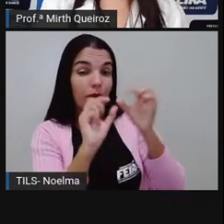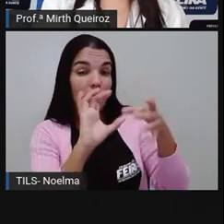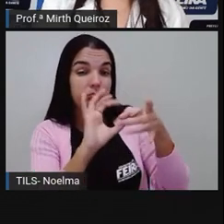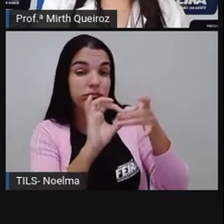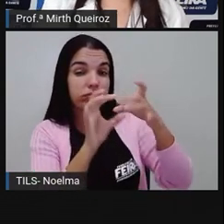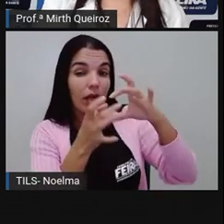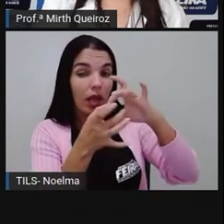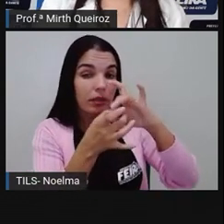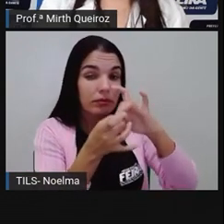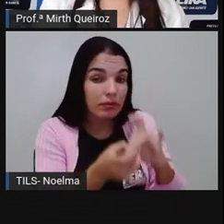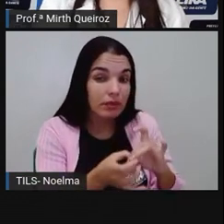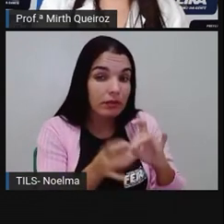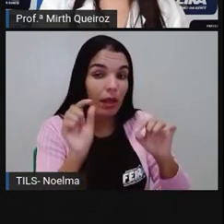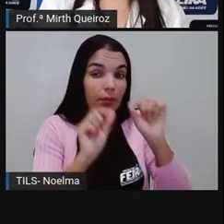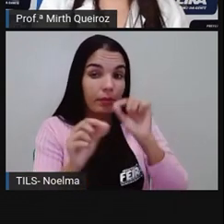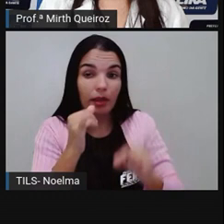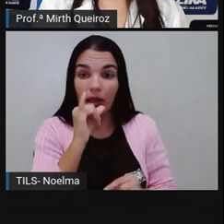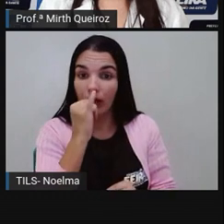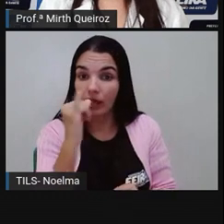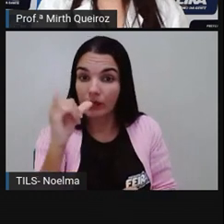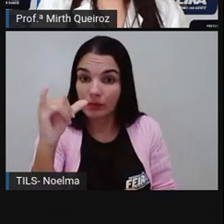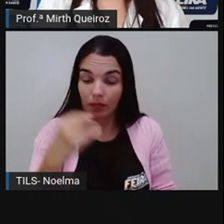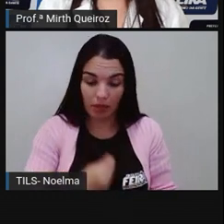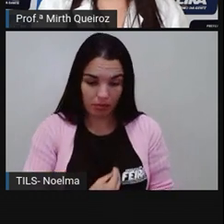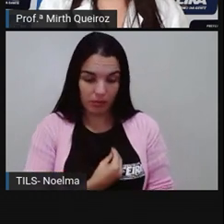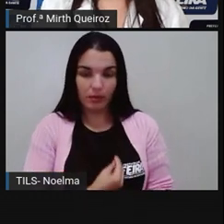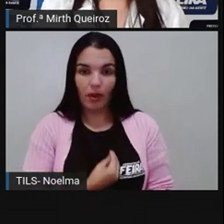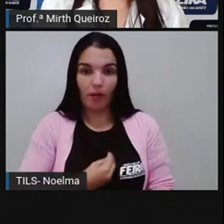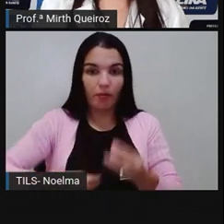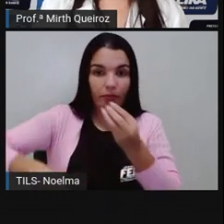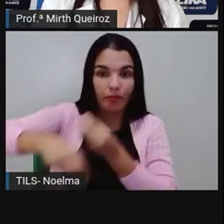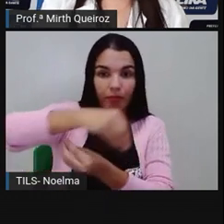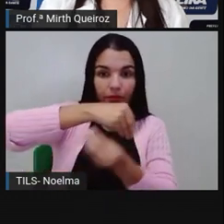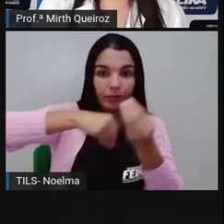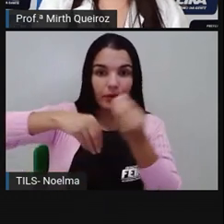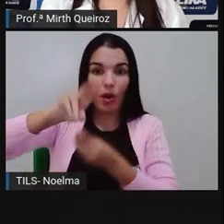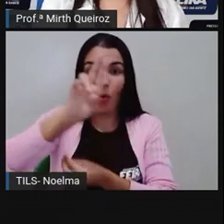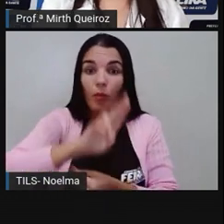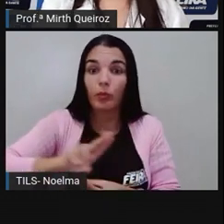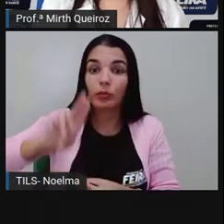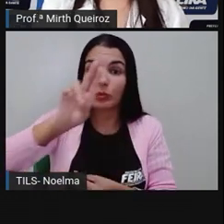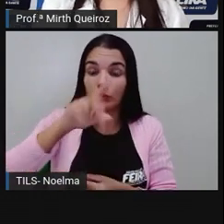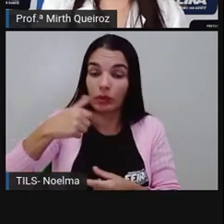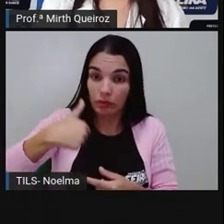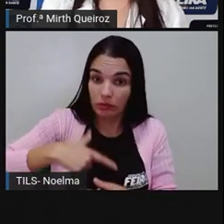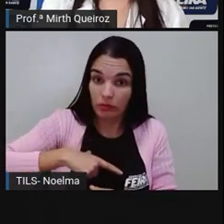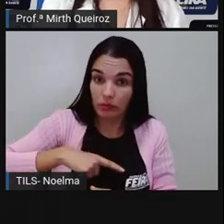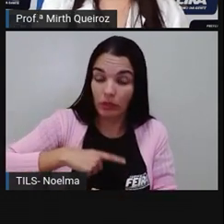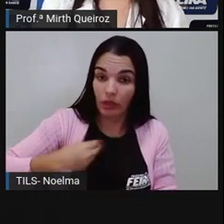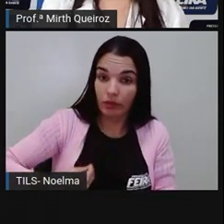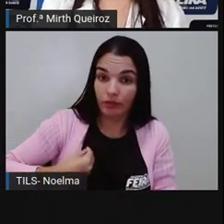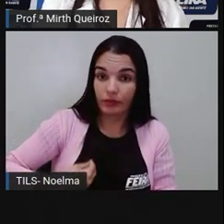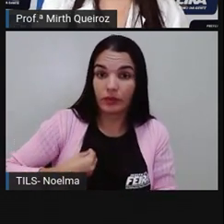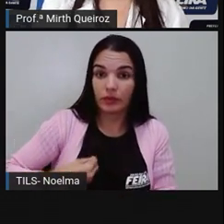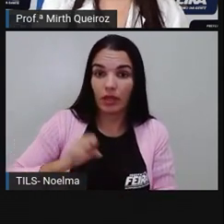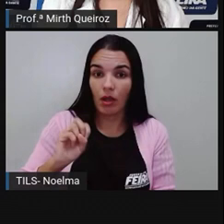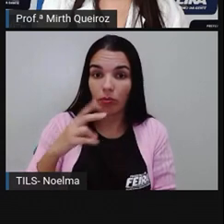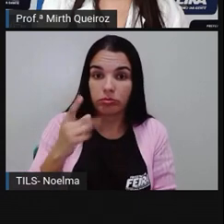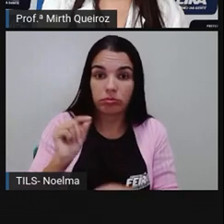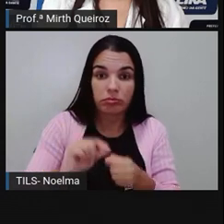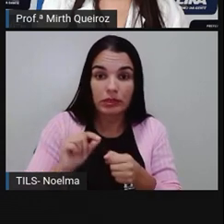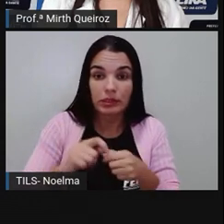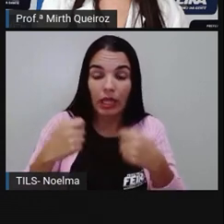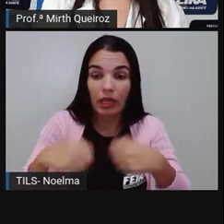entre a matéria e a energia entre os seres vivos, que eles utilizam aí para sobreviver, ou seja, as relações